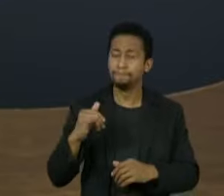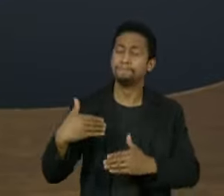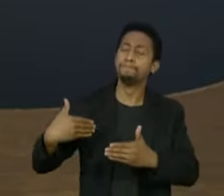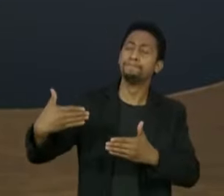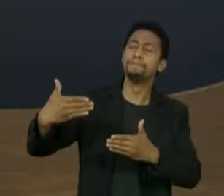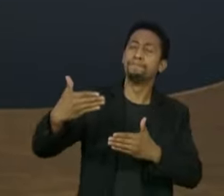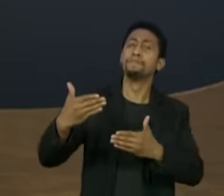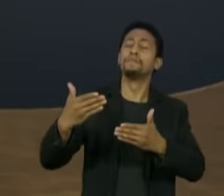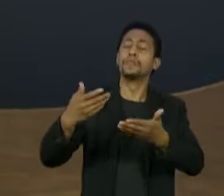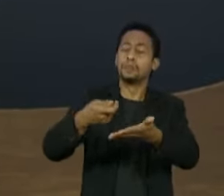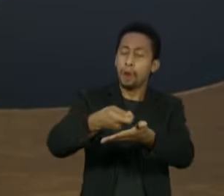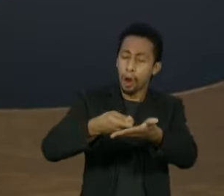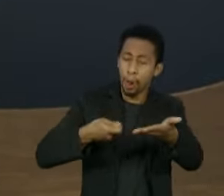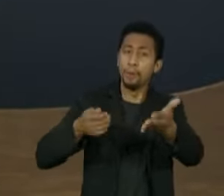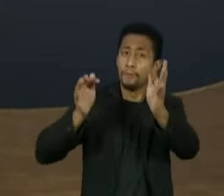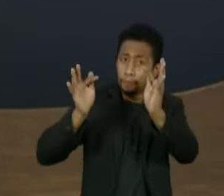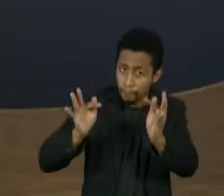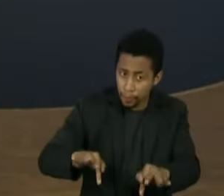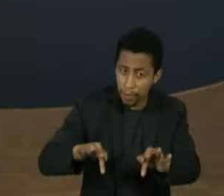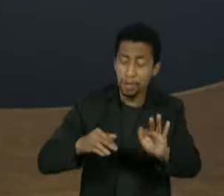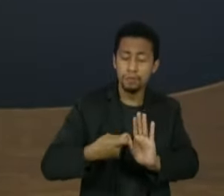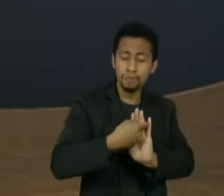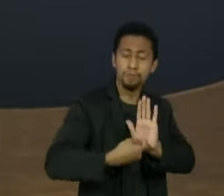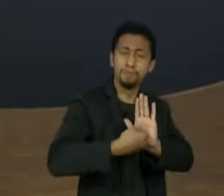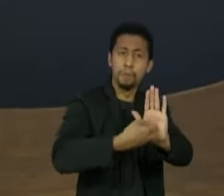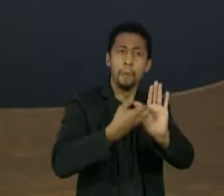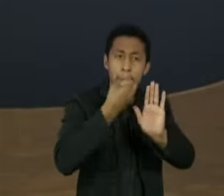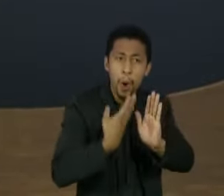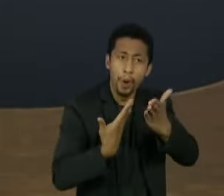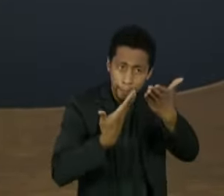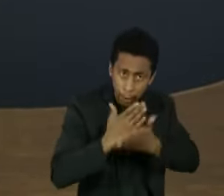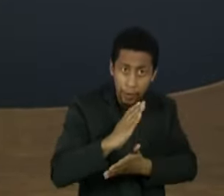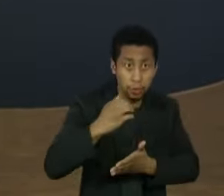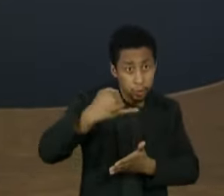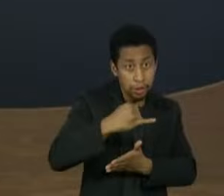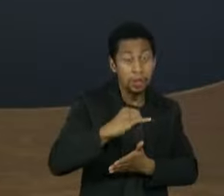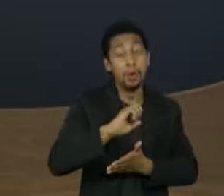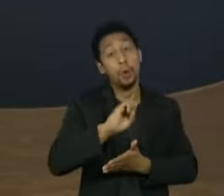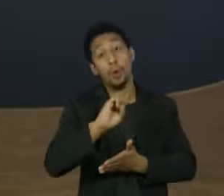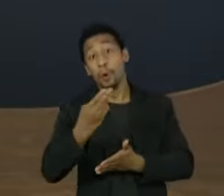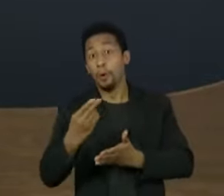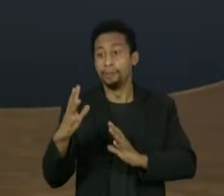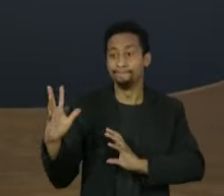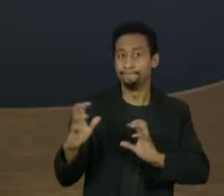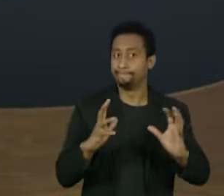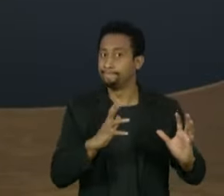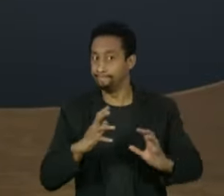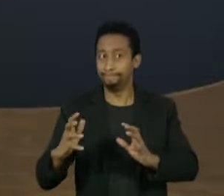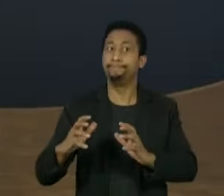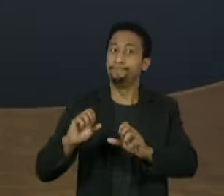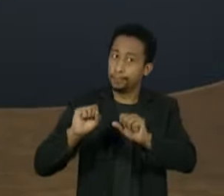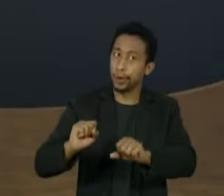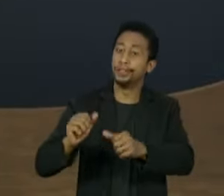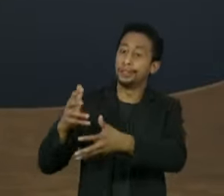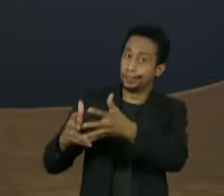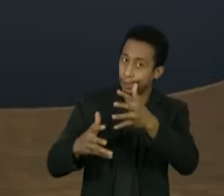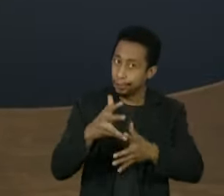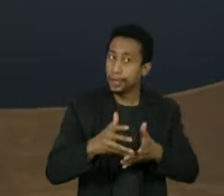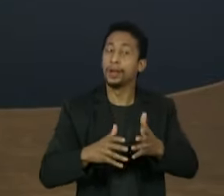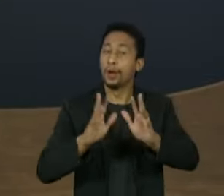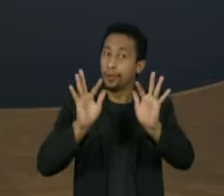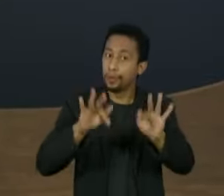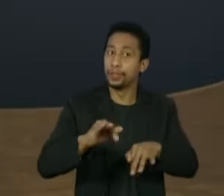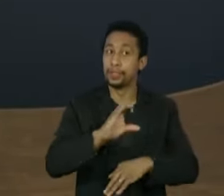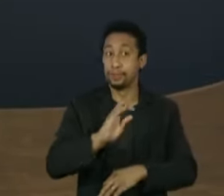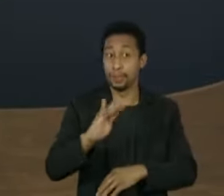desfecho com um relatório satisfatório, aprovado, ou as brigas podem inviabilizar o final de uma CPI que todo o